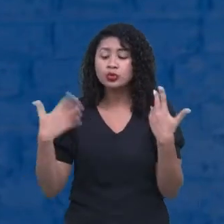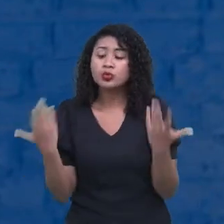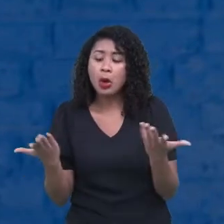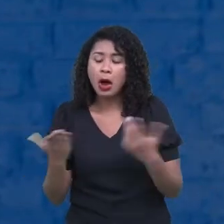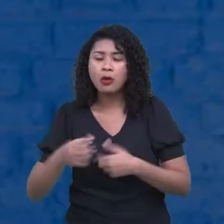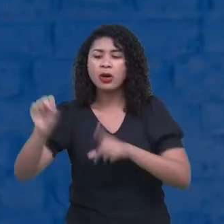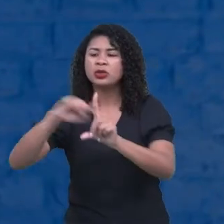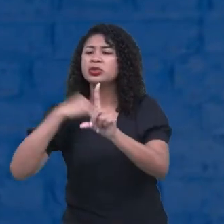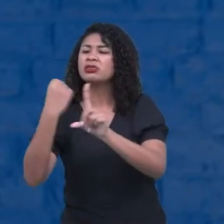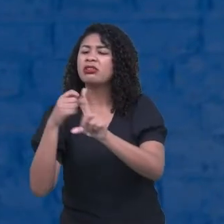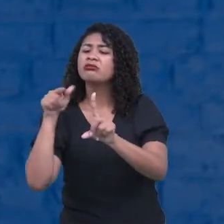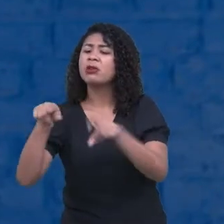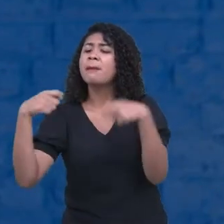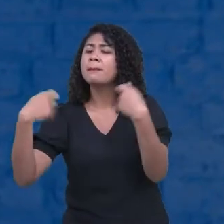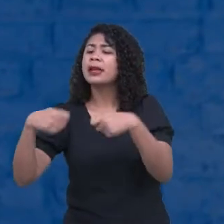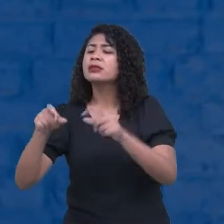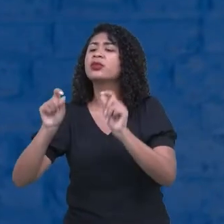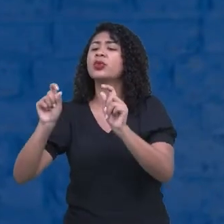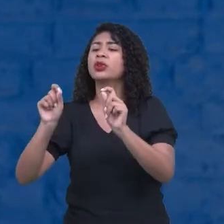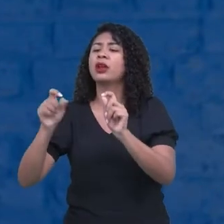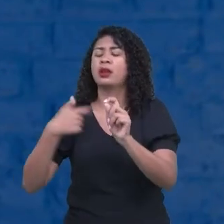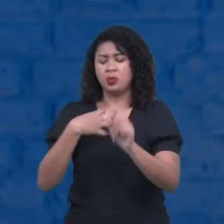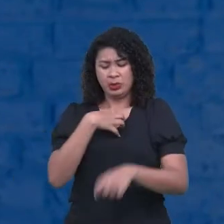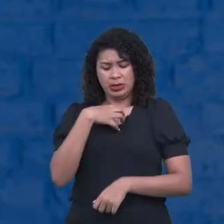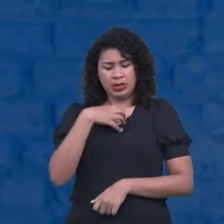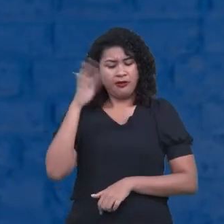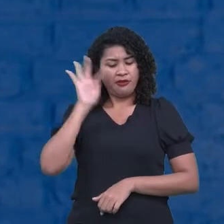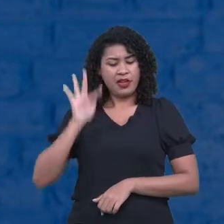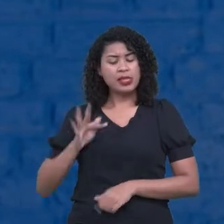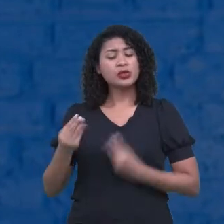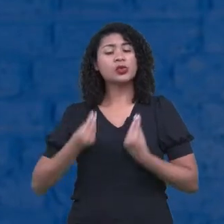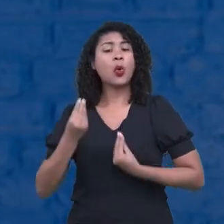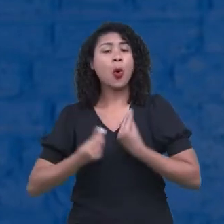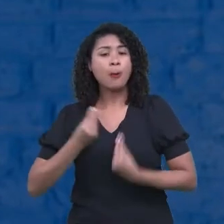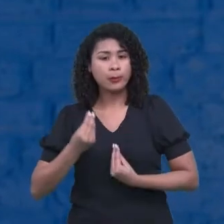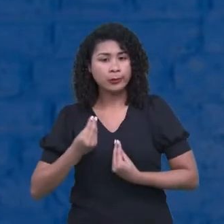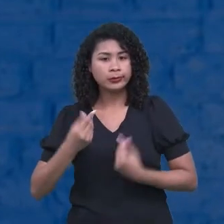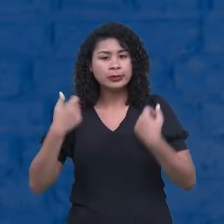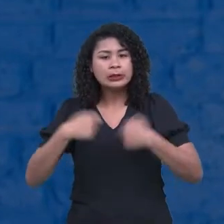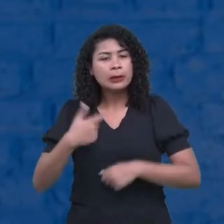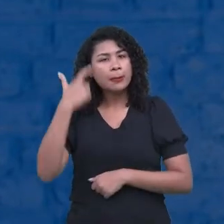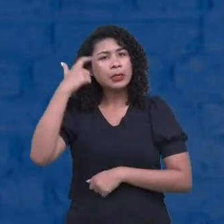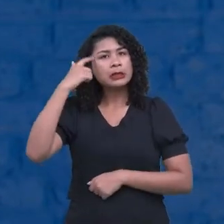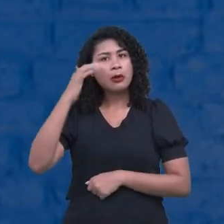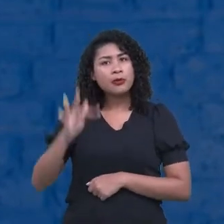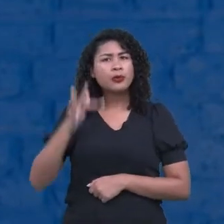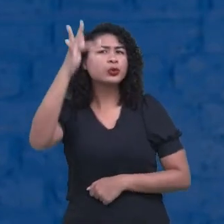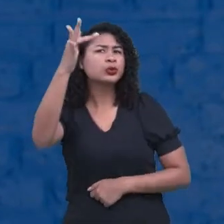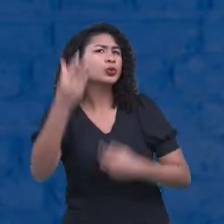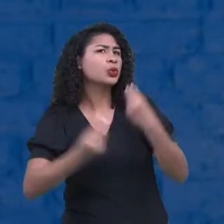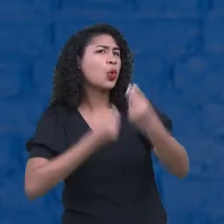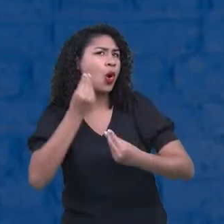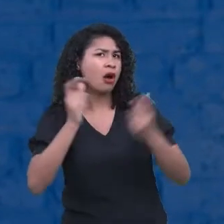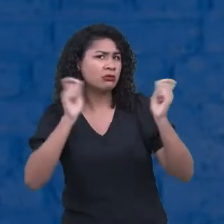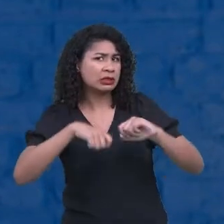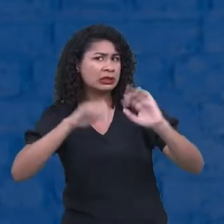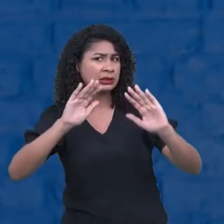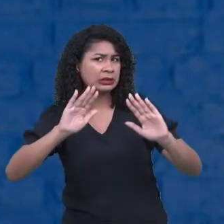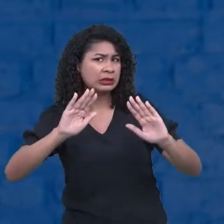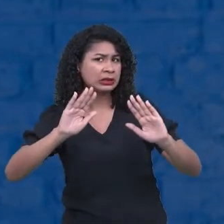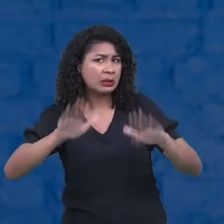me sinto feliz em fazer, olhar algo que pode dar certo e você ter uma atitude empreendedora.